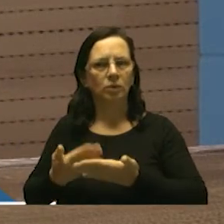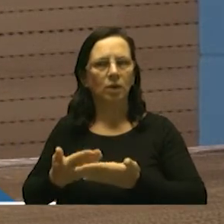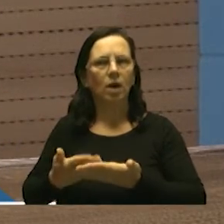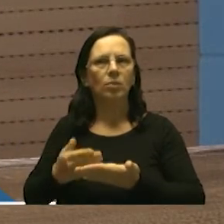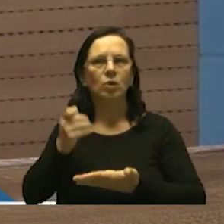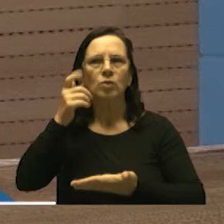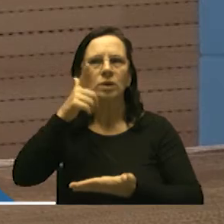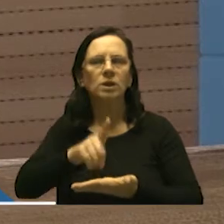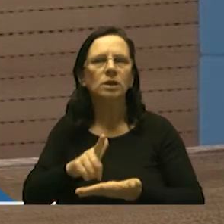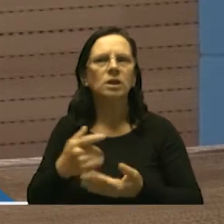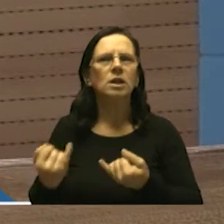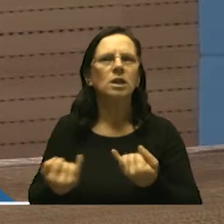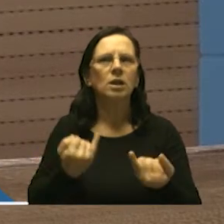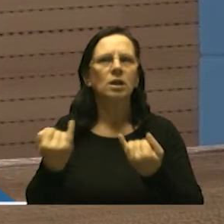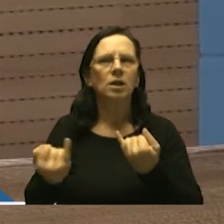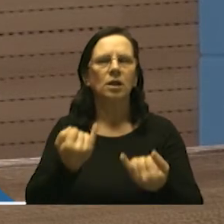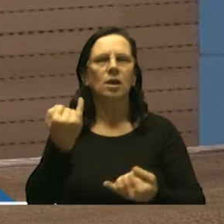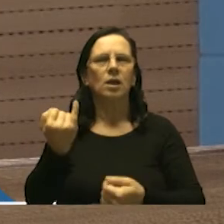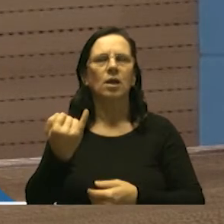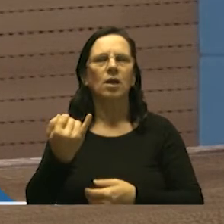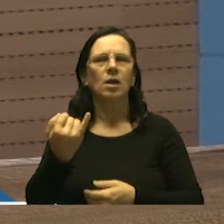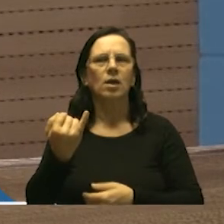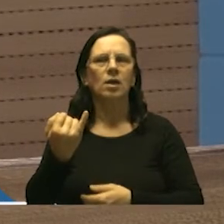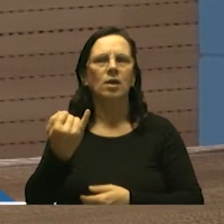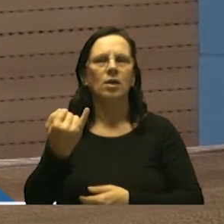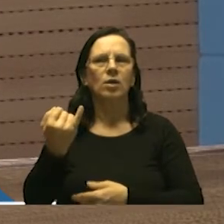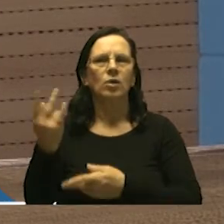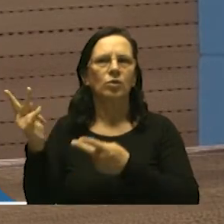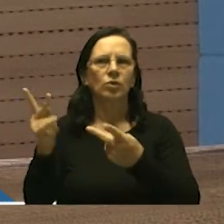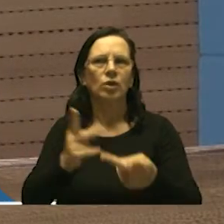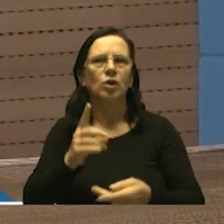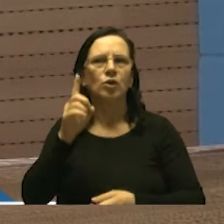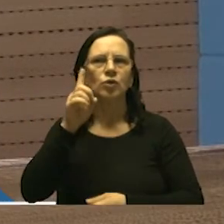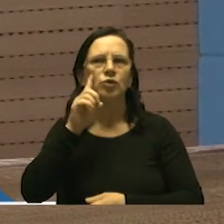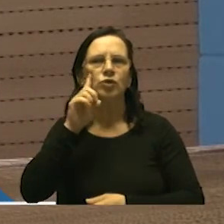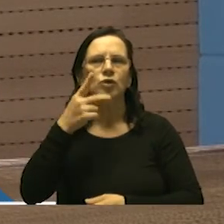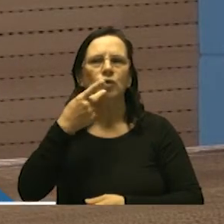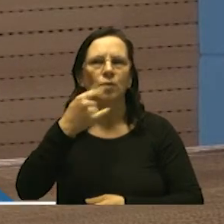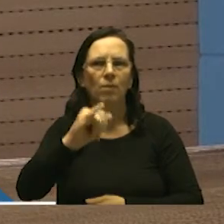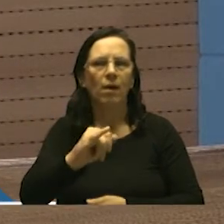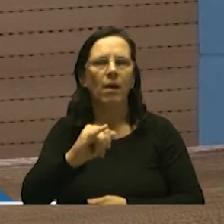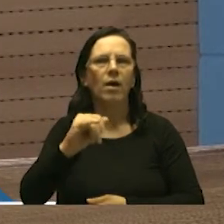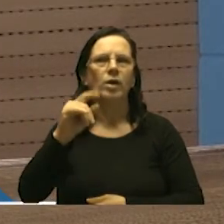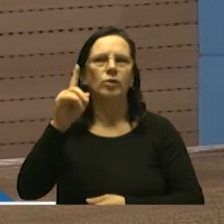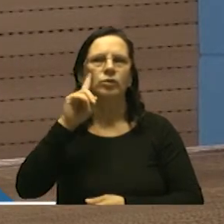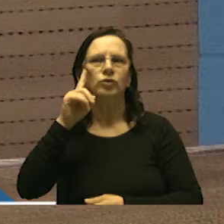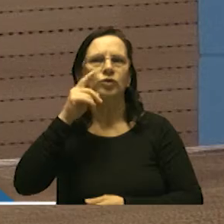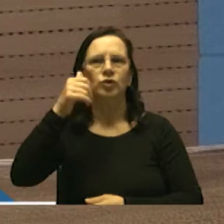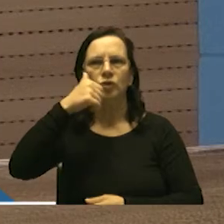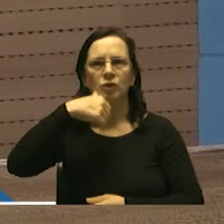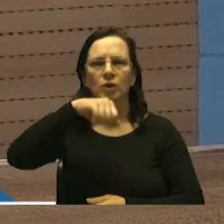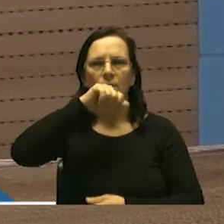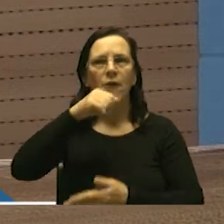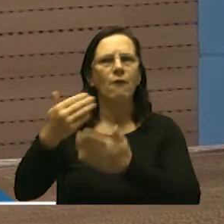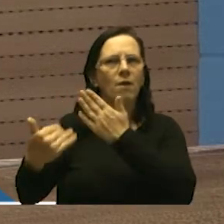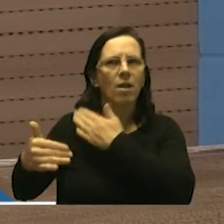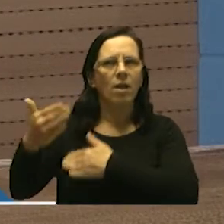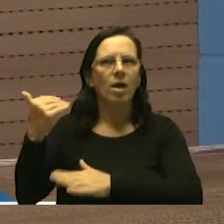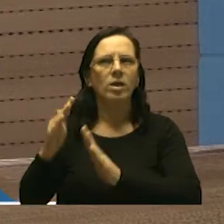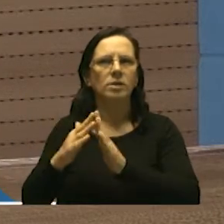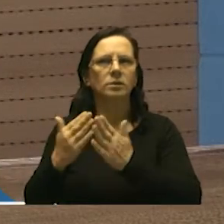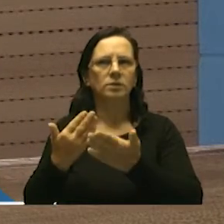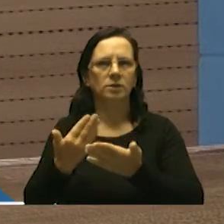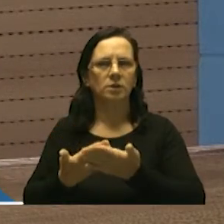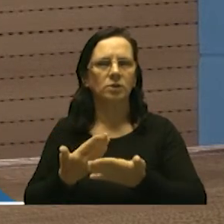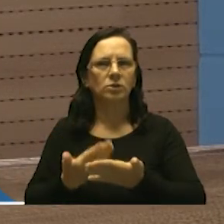conseguimos entender a importância da comemoração do pai do dia do pai e do dia da mãe foi lá na escola vereador